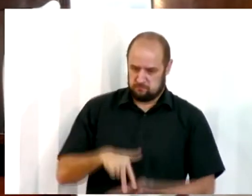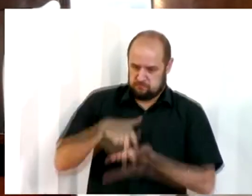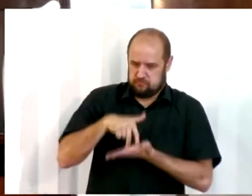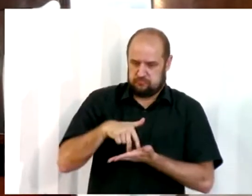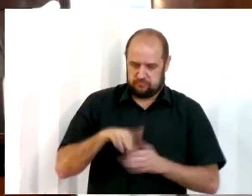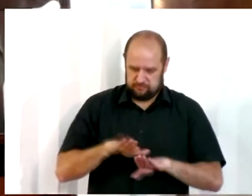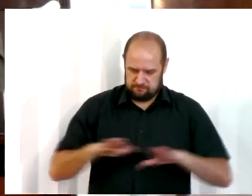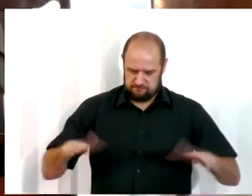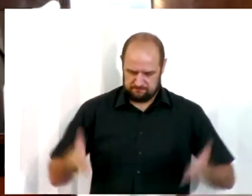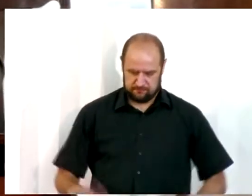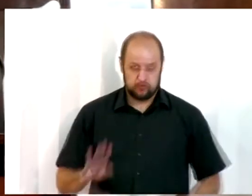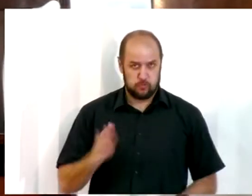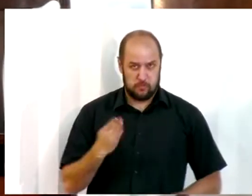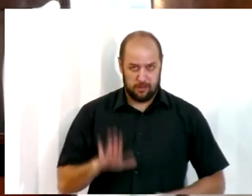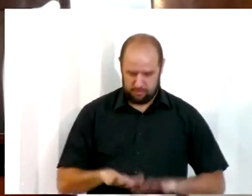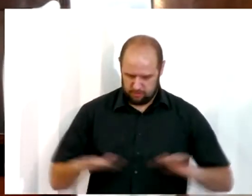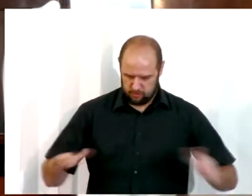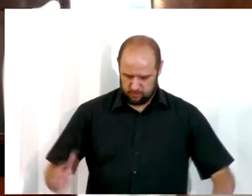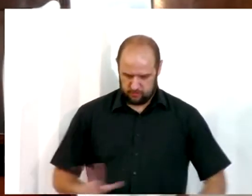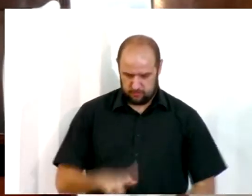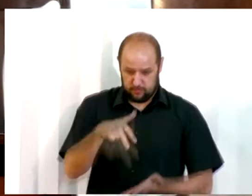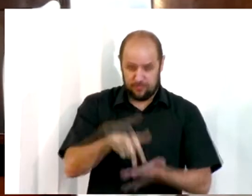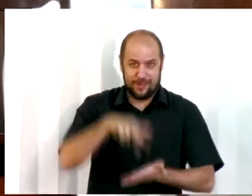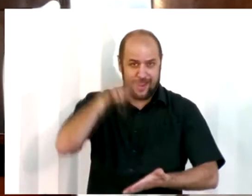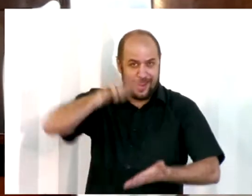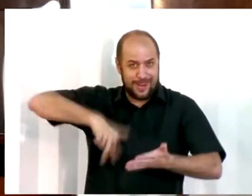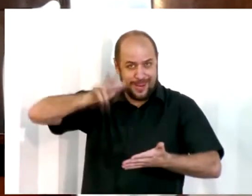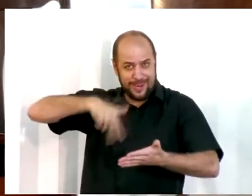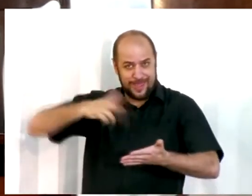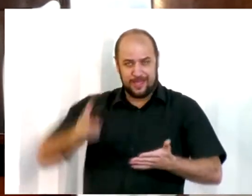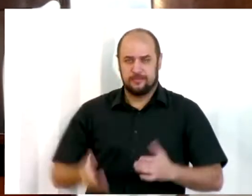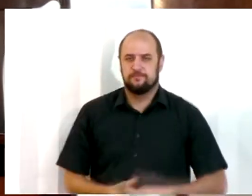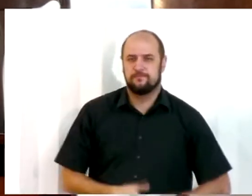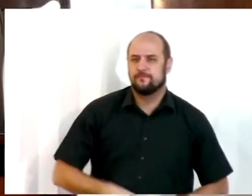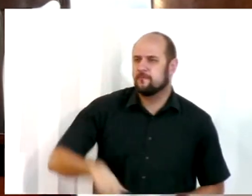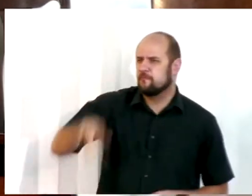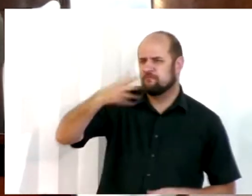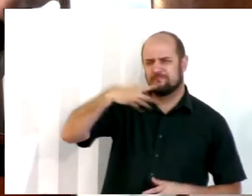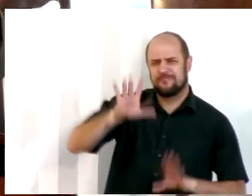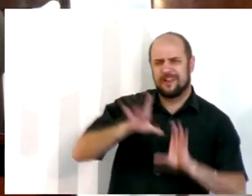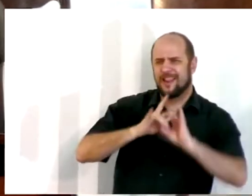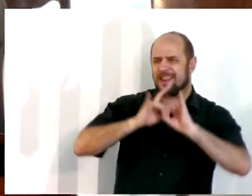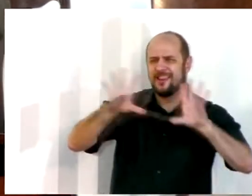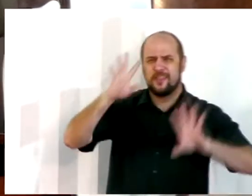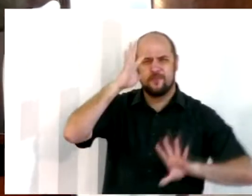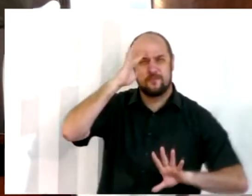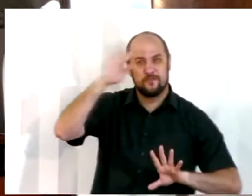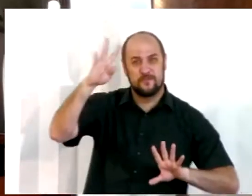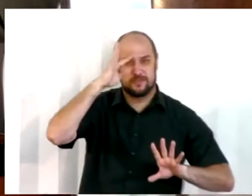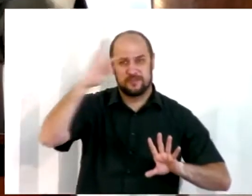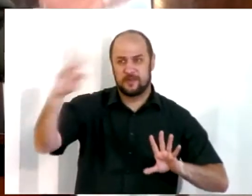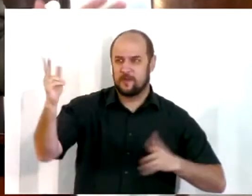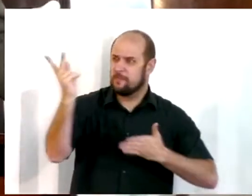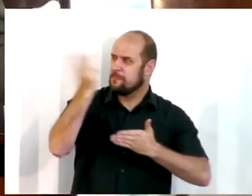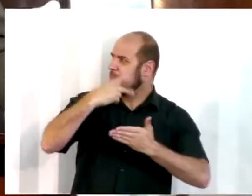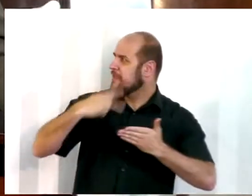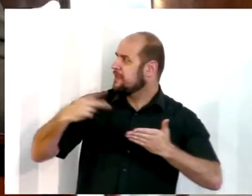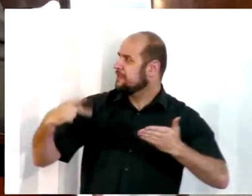ler a palavra de Deus. Então, crianças, desenvolva a sua criatividade, faça um desenho bonito aqui da parte